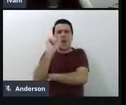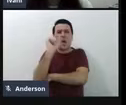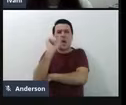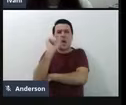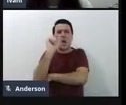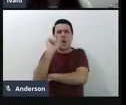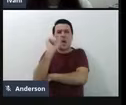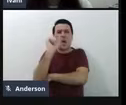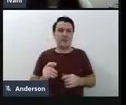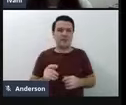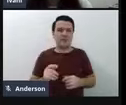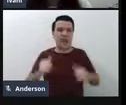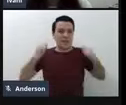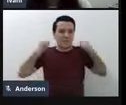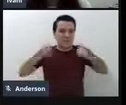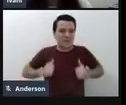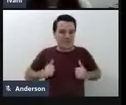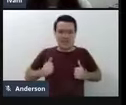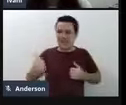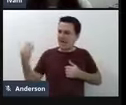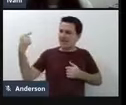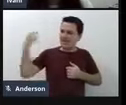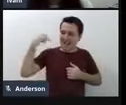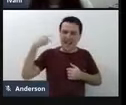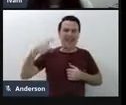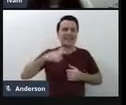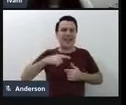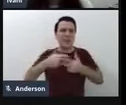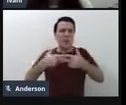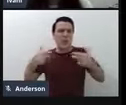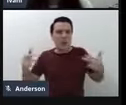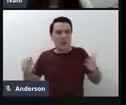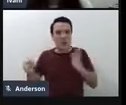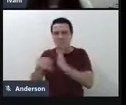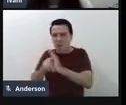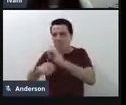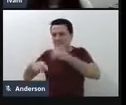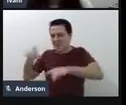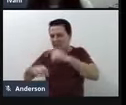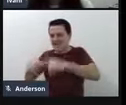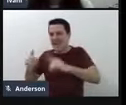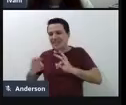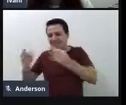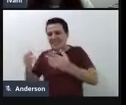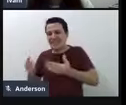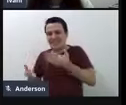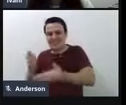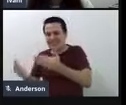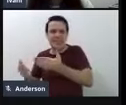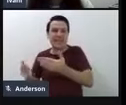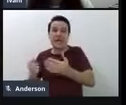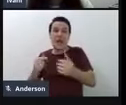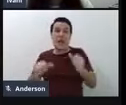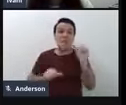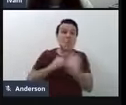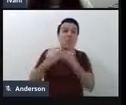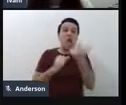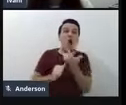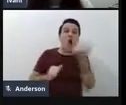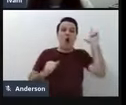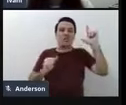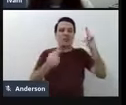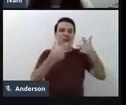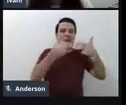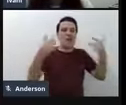cheia de recursos para uma mochila cheia de sementes, e que seja isso, né, que eu possa, então, da minha mochila